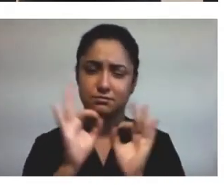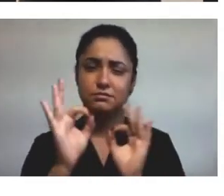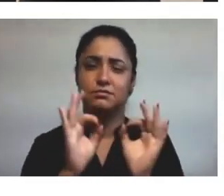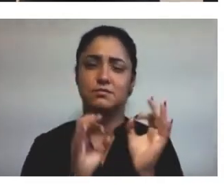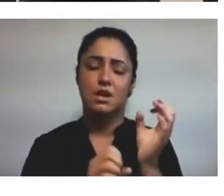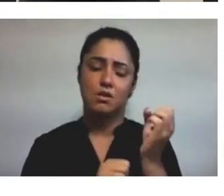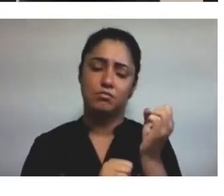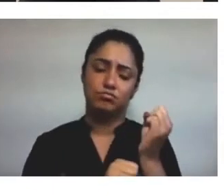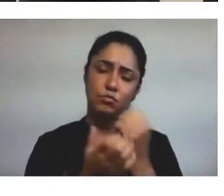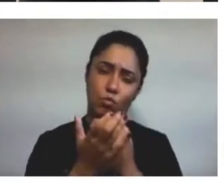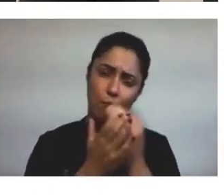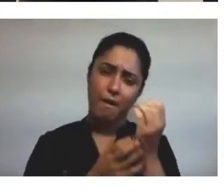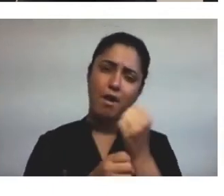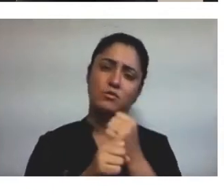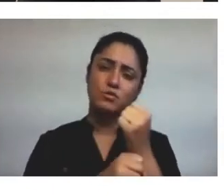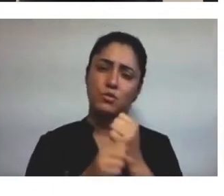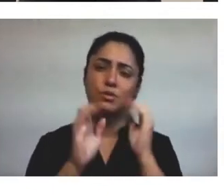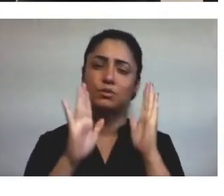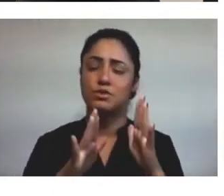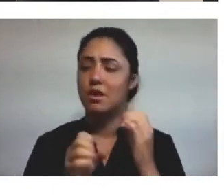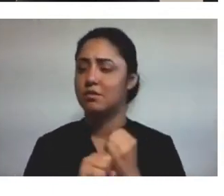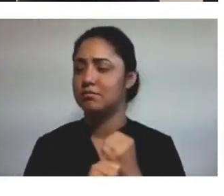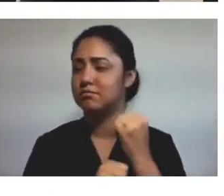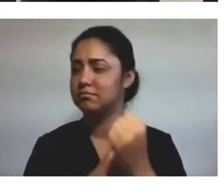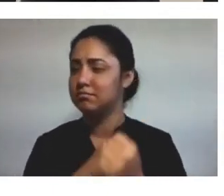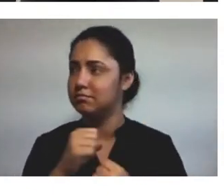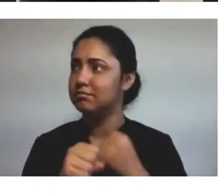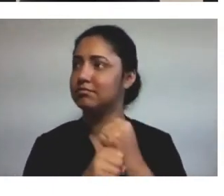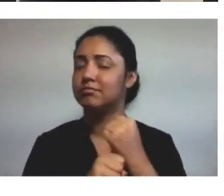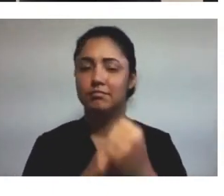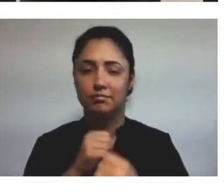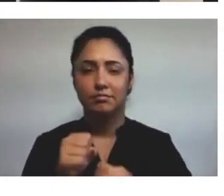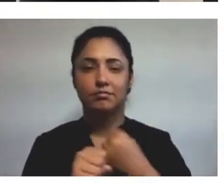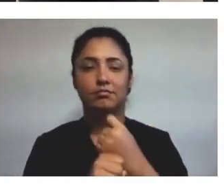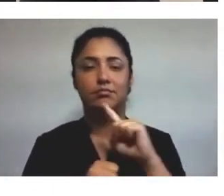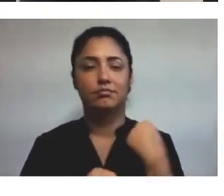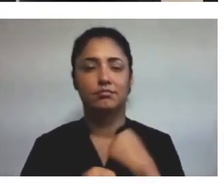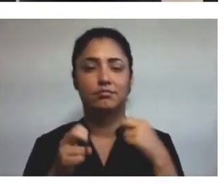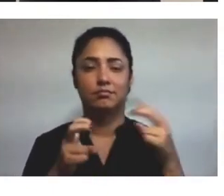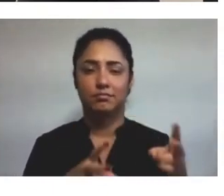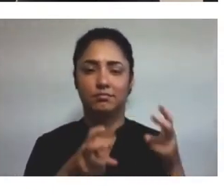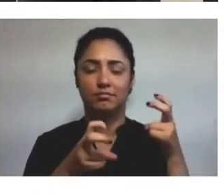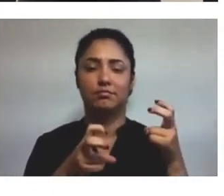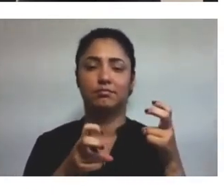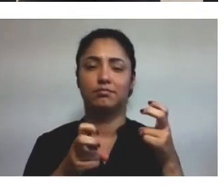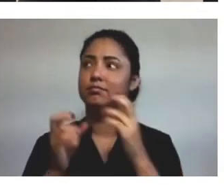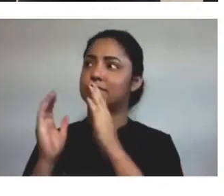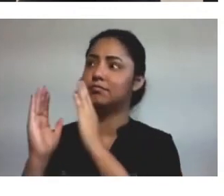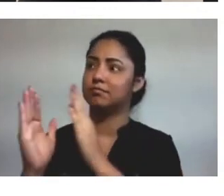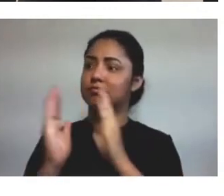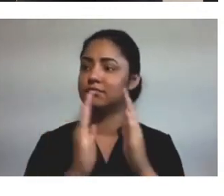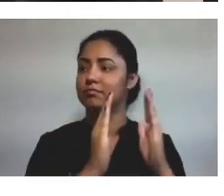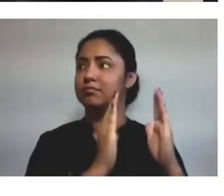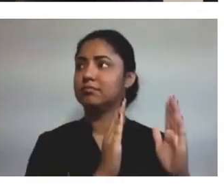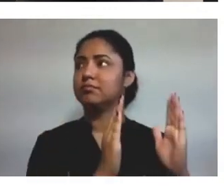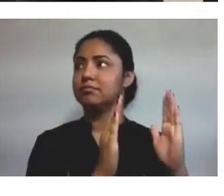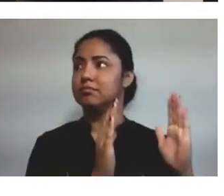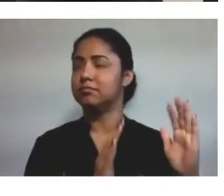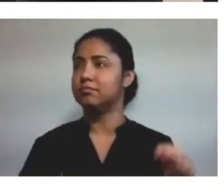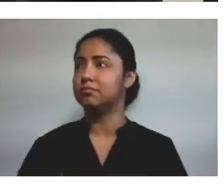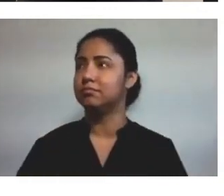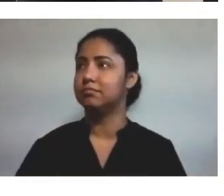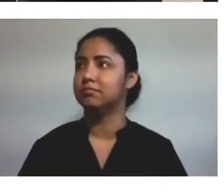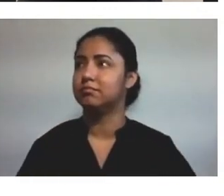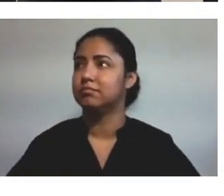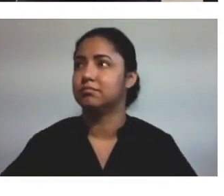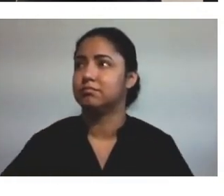porque todo ano, nós, lá da Biblioteca Maria Gabriela Pacheco Pardê, do IFG Campus Itumbiara, nós